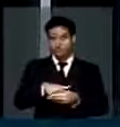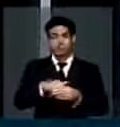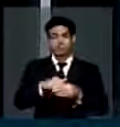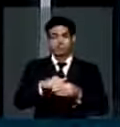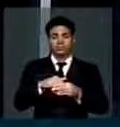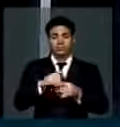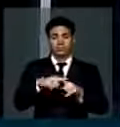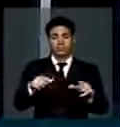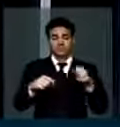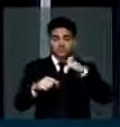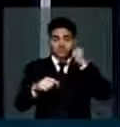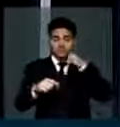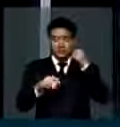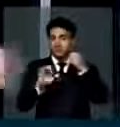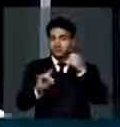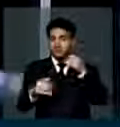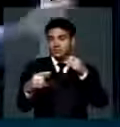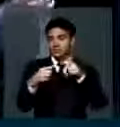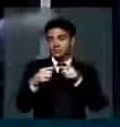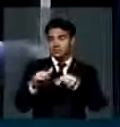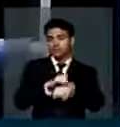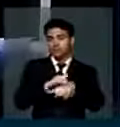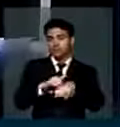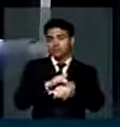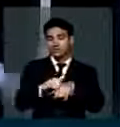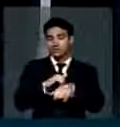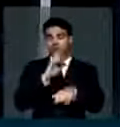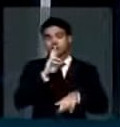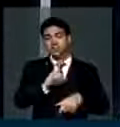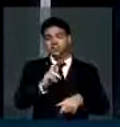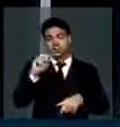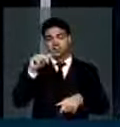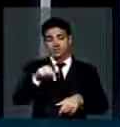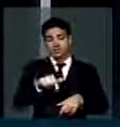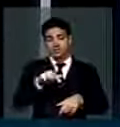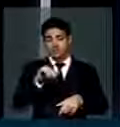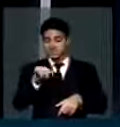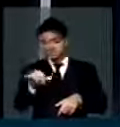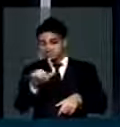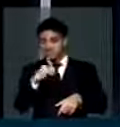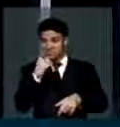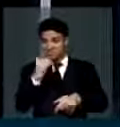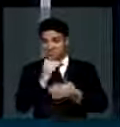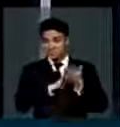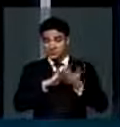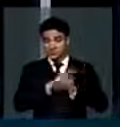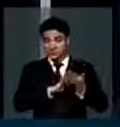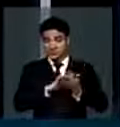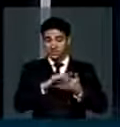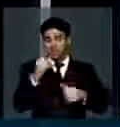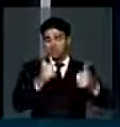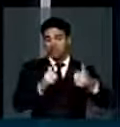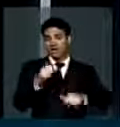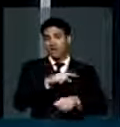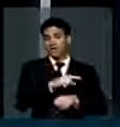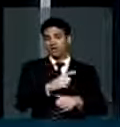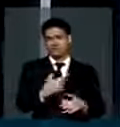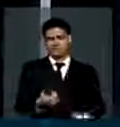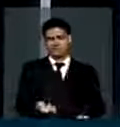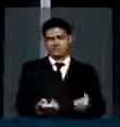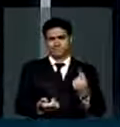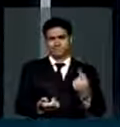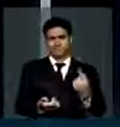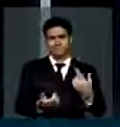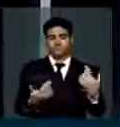e o Senado ficar na posição estratégica. O resultado que der aqui, se não for necessário, eles não apreciam lá. Então, quer dizer,